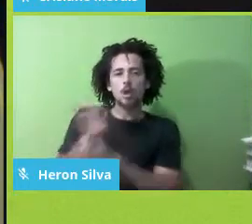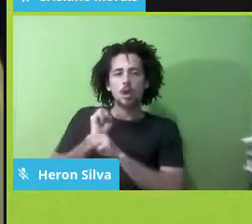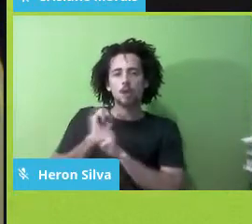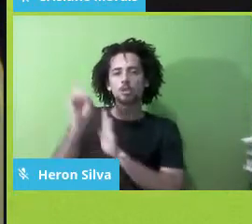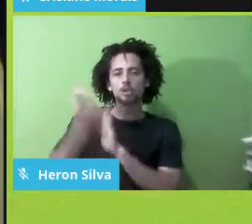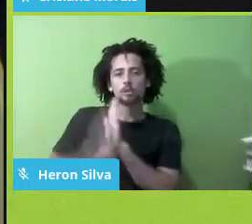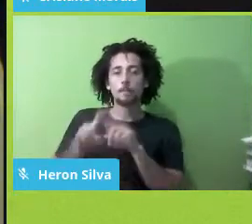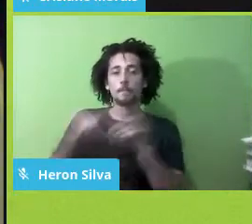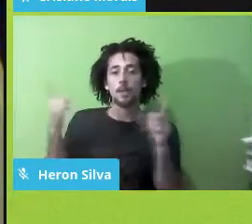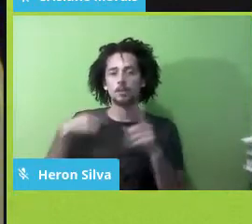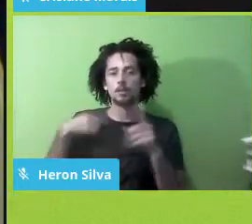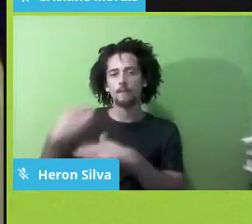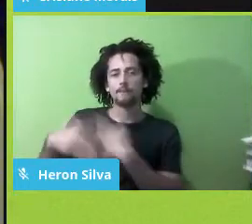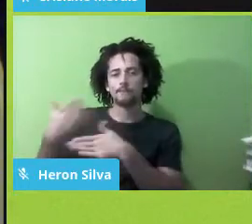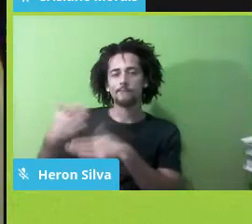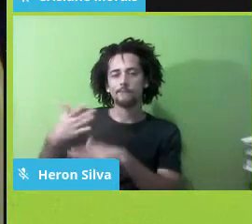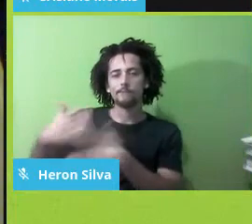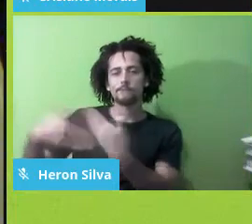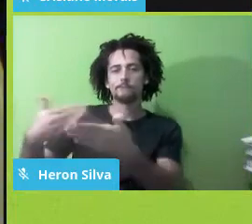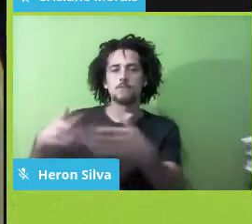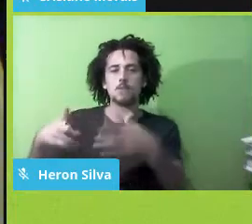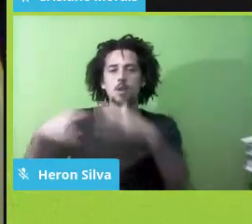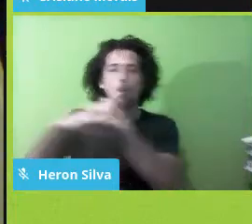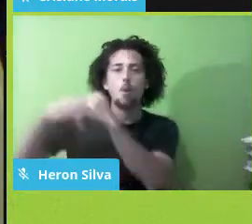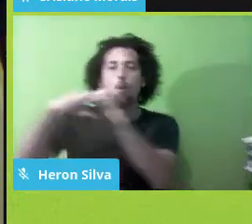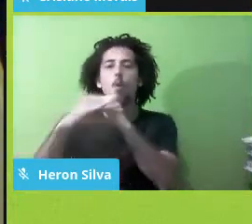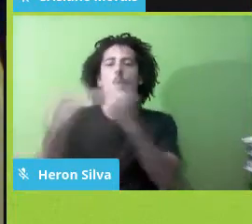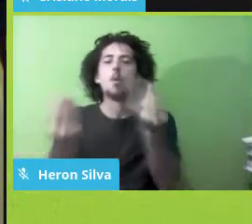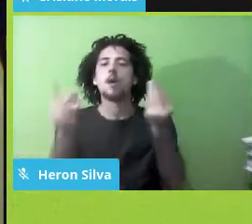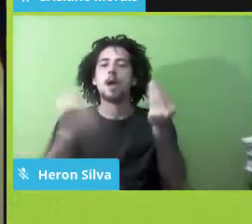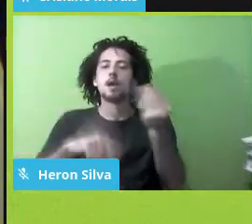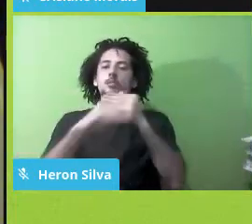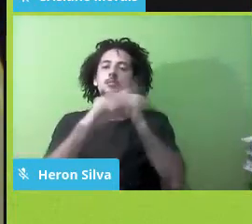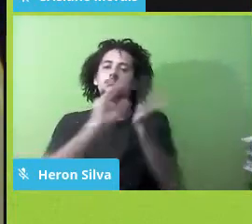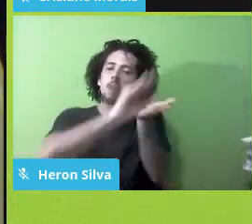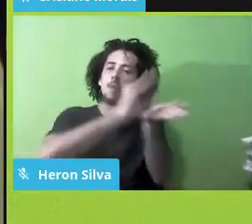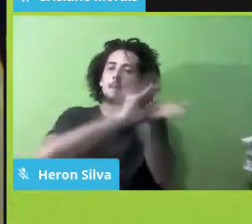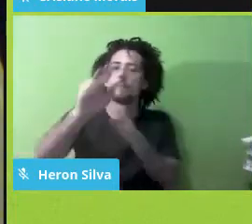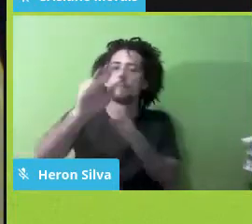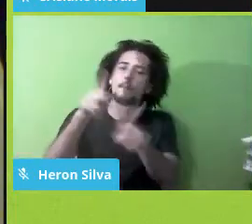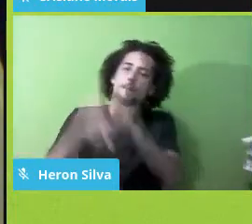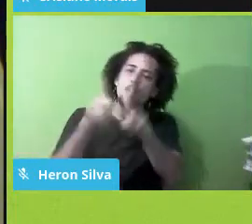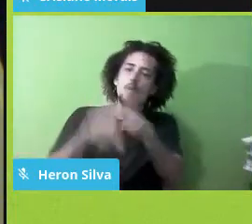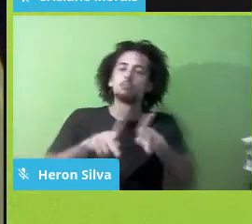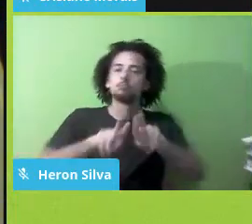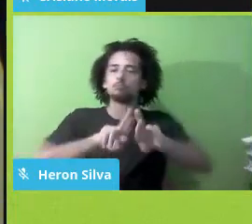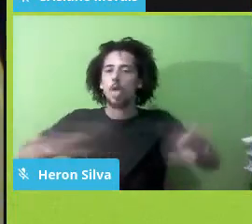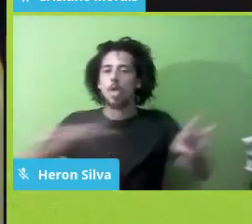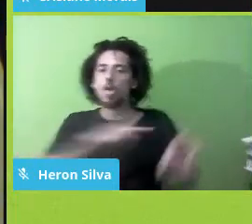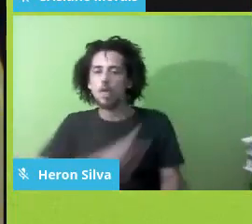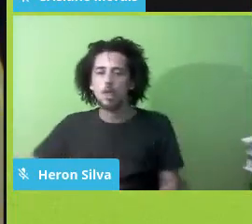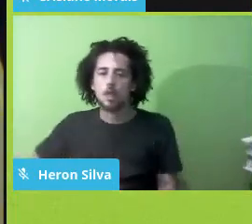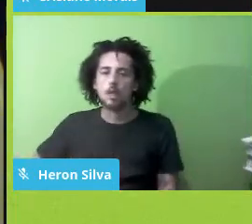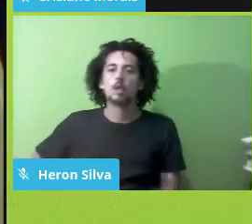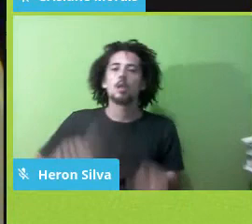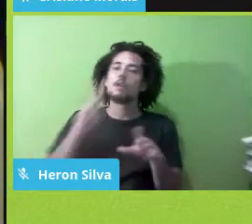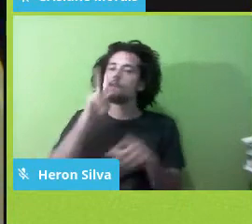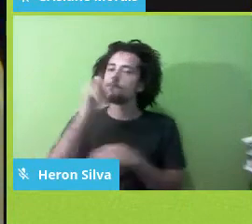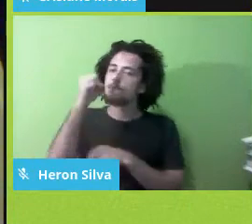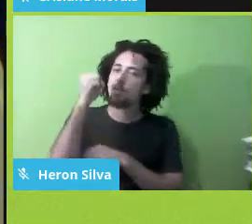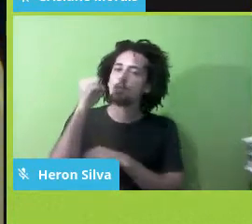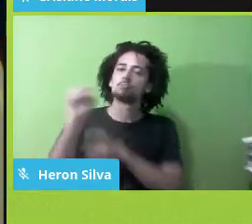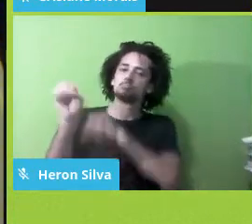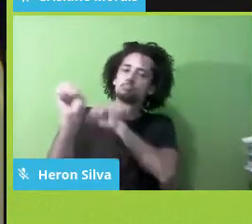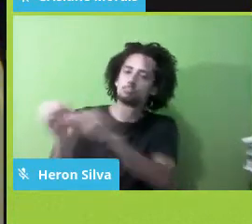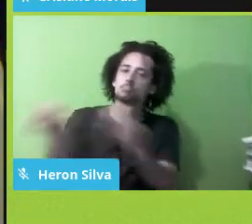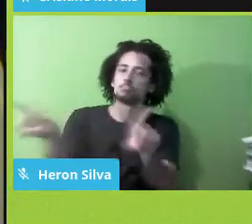igualdade com investimento público, com, enfim, com o fortalecimento da educação pública, com o